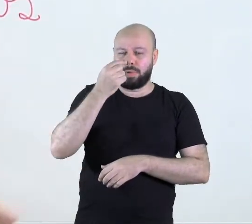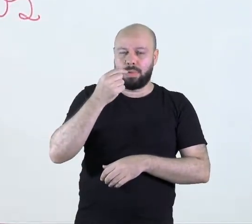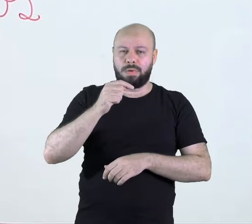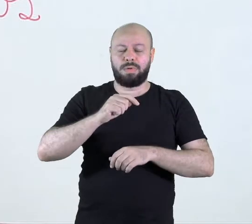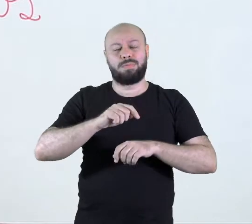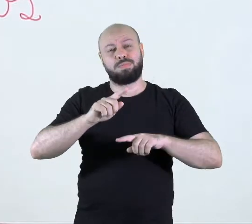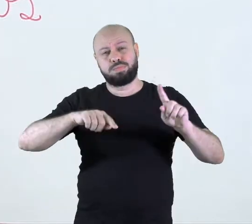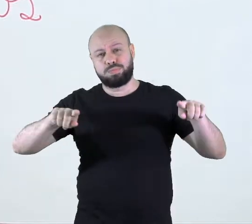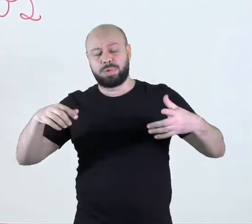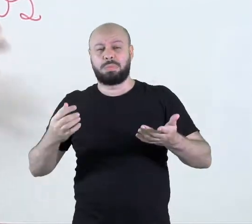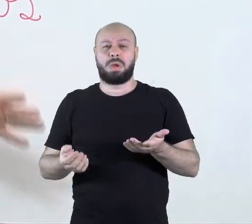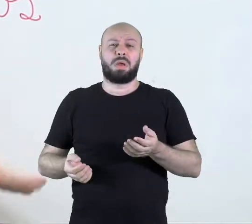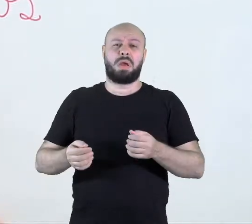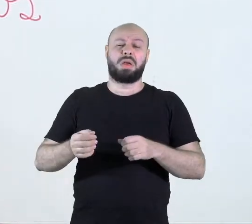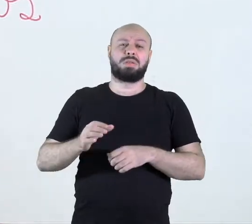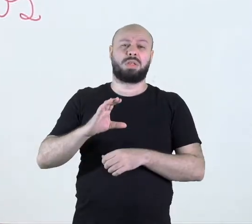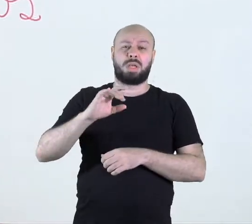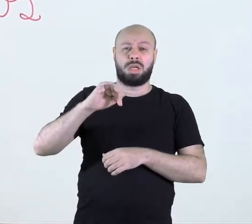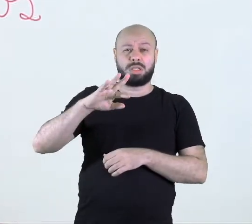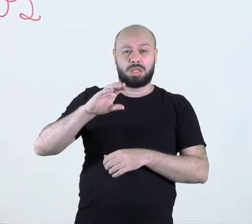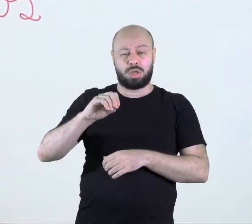claro, marrom,